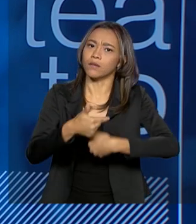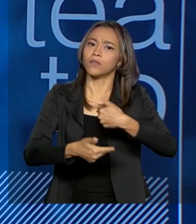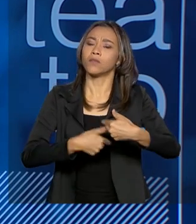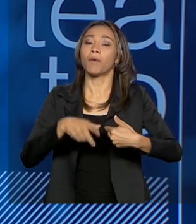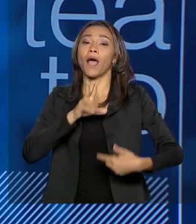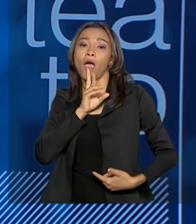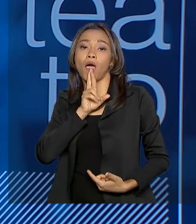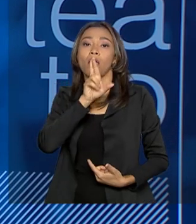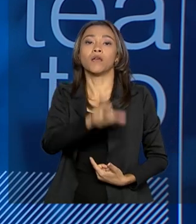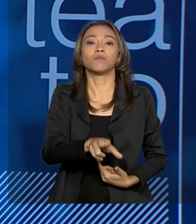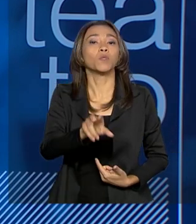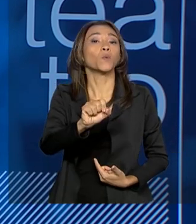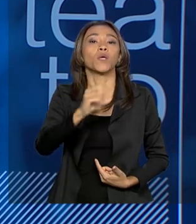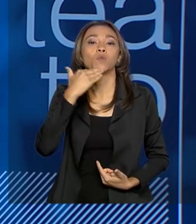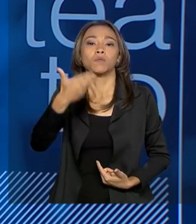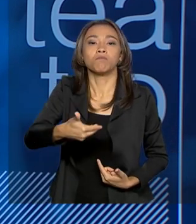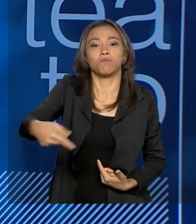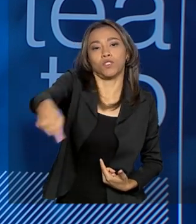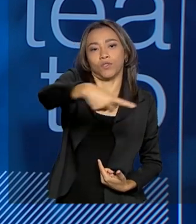anseios dessa população.